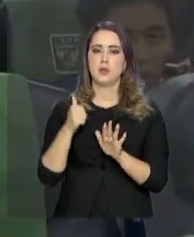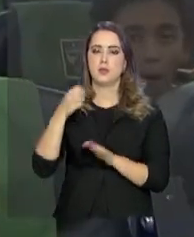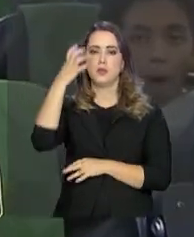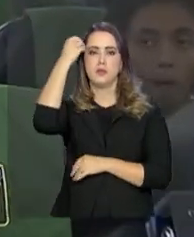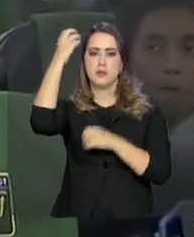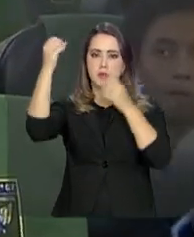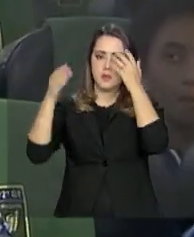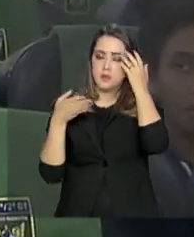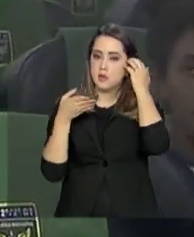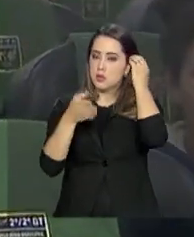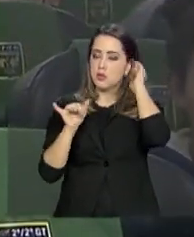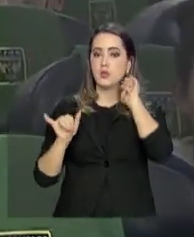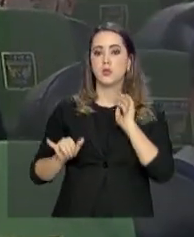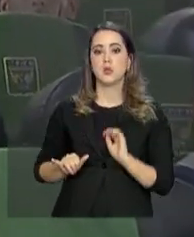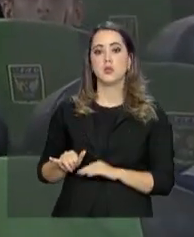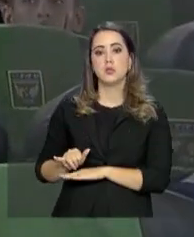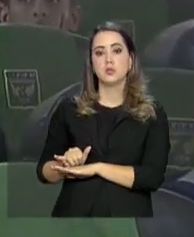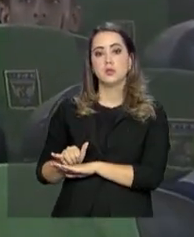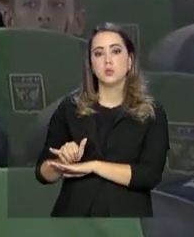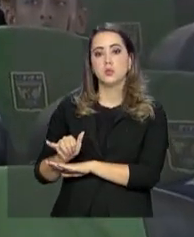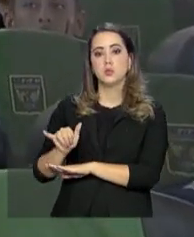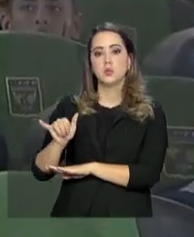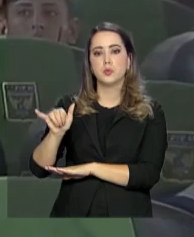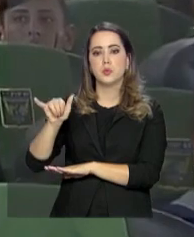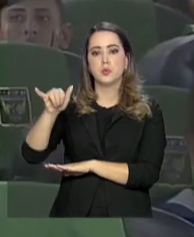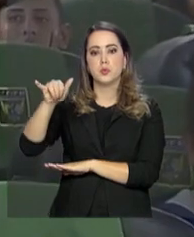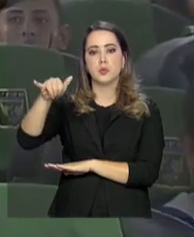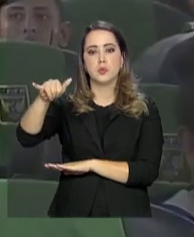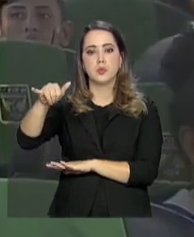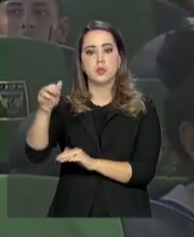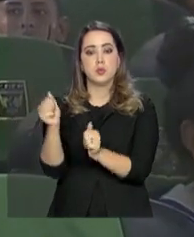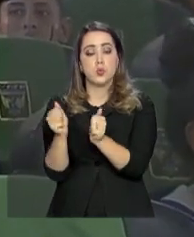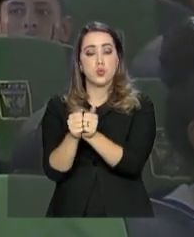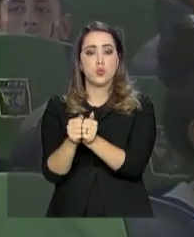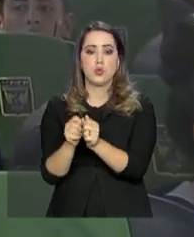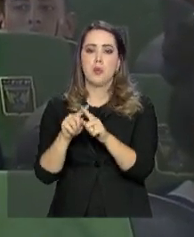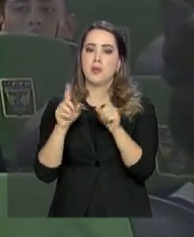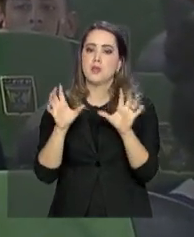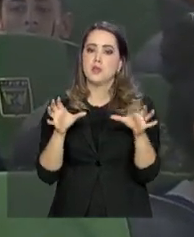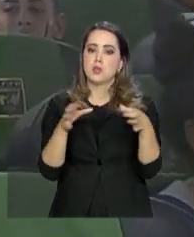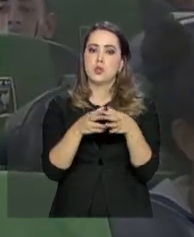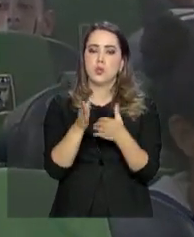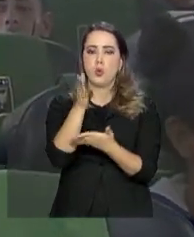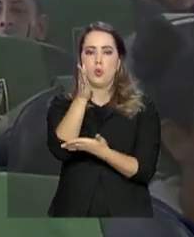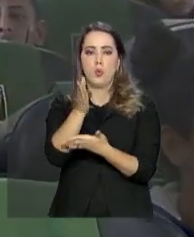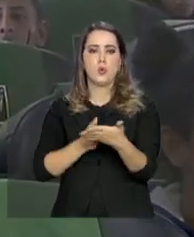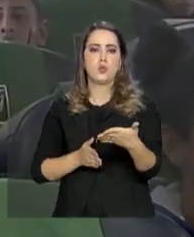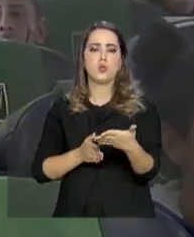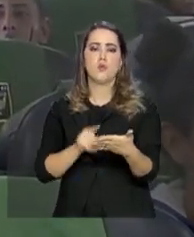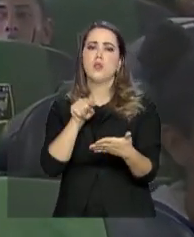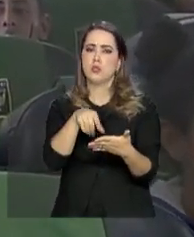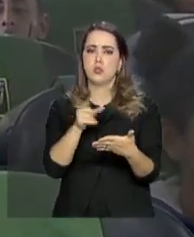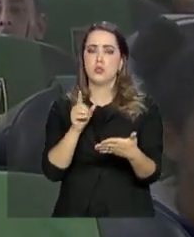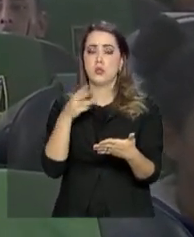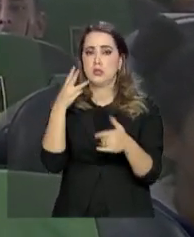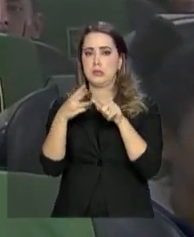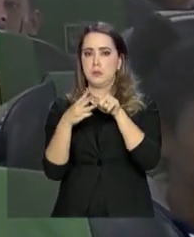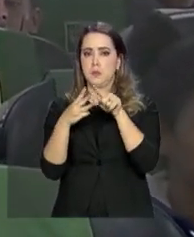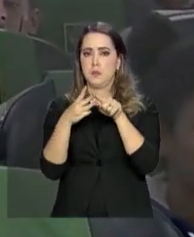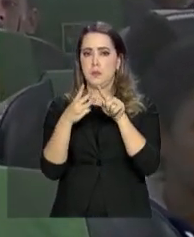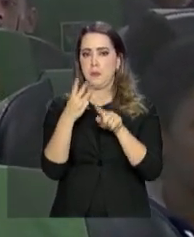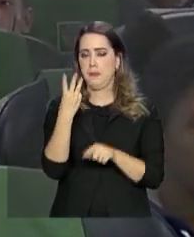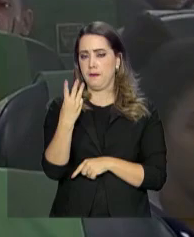viagem, esse voo que saiu de Roraima, eles estão juntos. Mas esse grupo vai ser dividido e seguir pra três